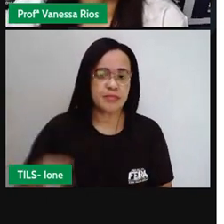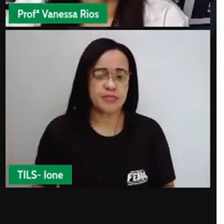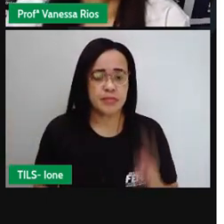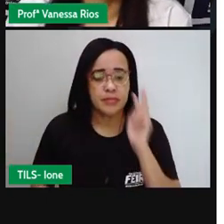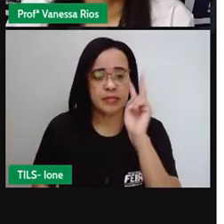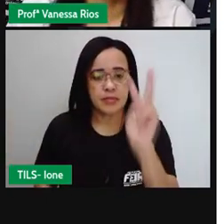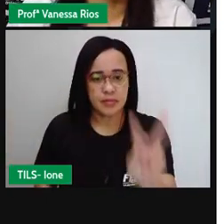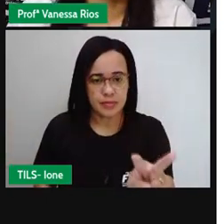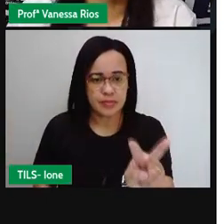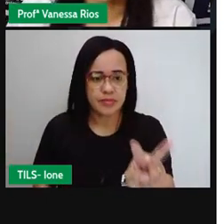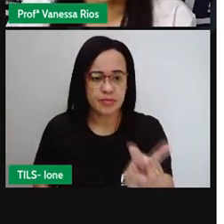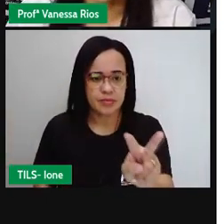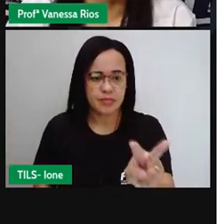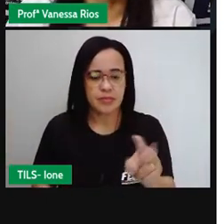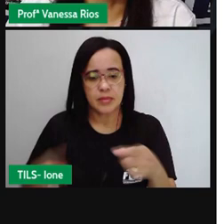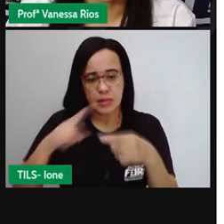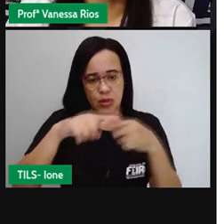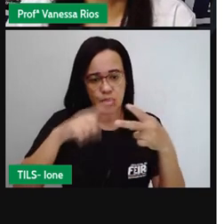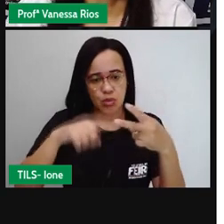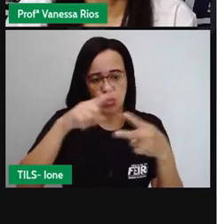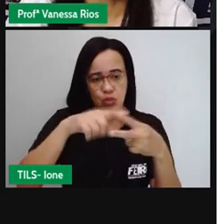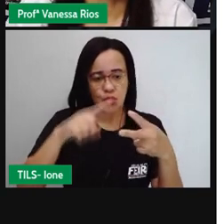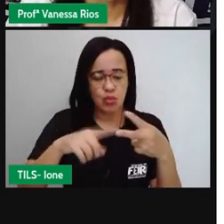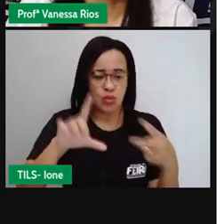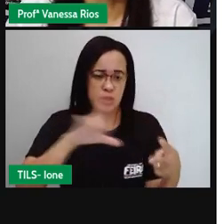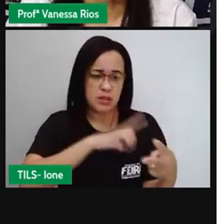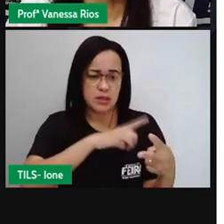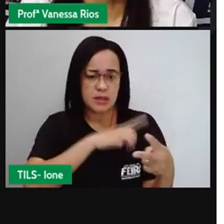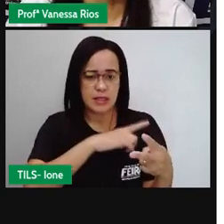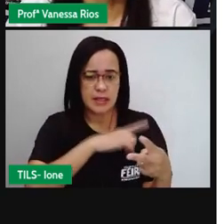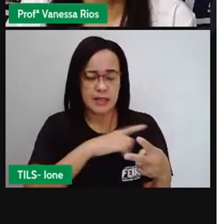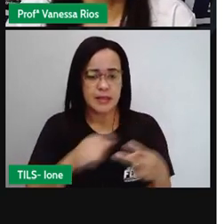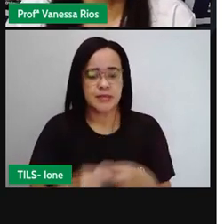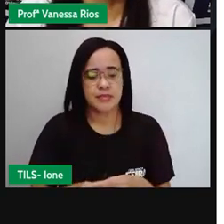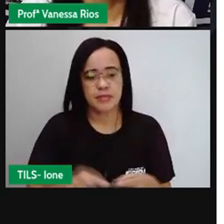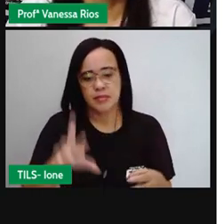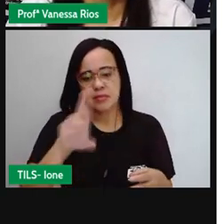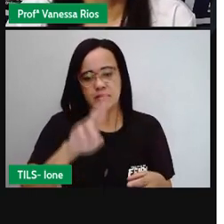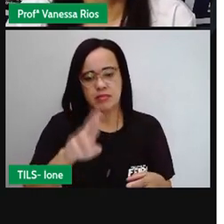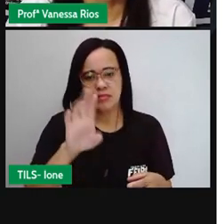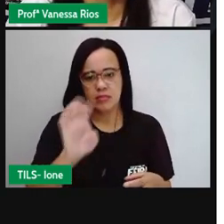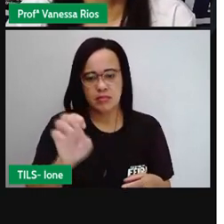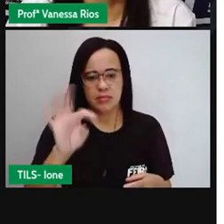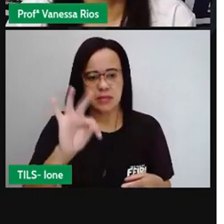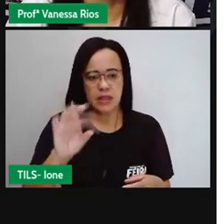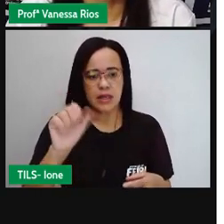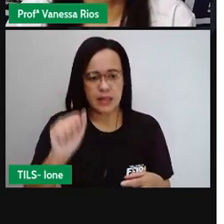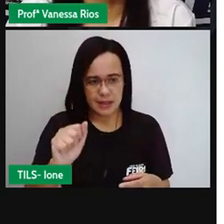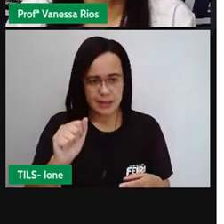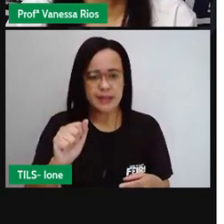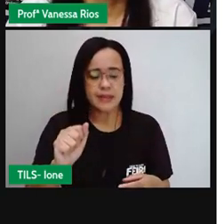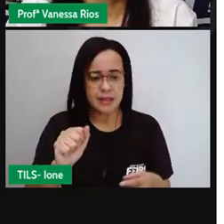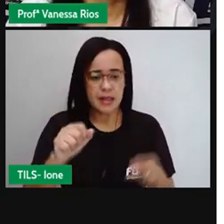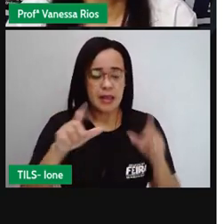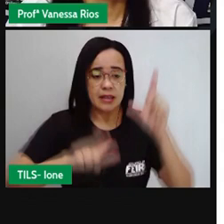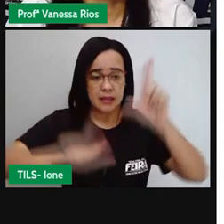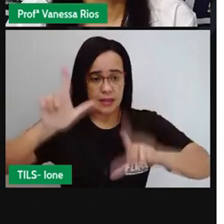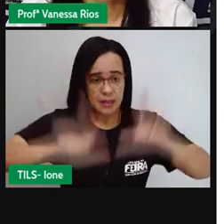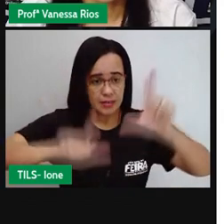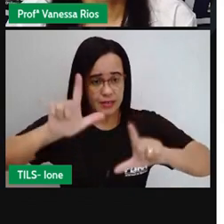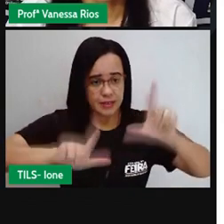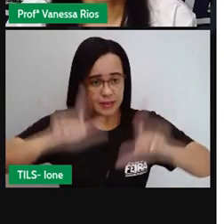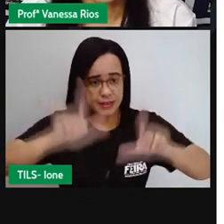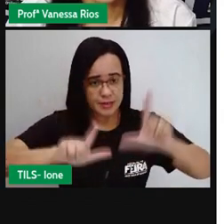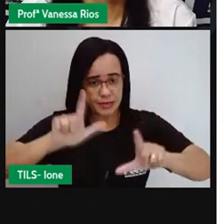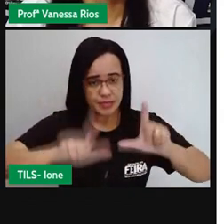apresentado duas formações de ângulo, né? Das retas aqui, ó, na tela da TV e também